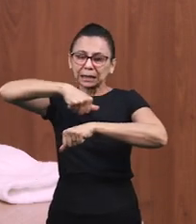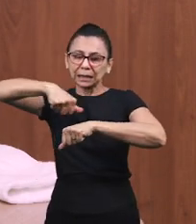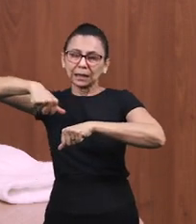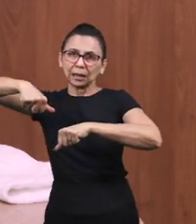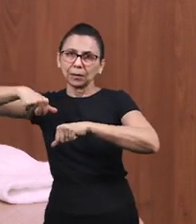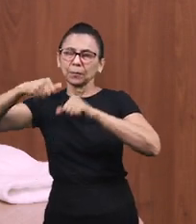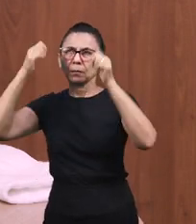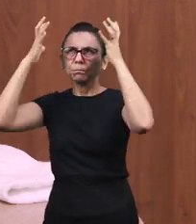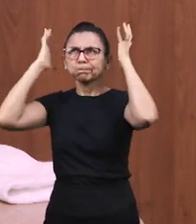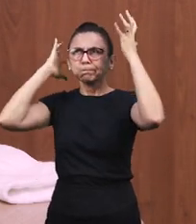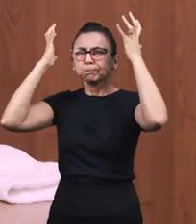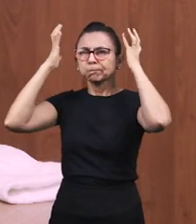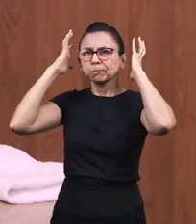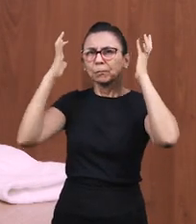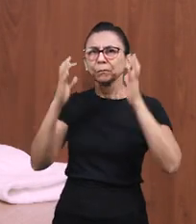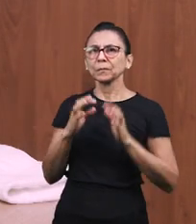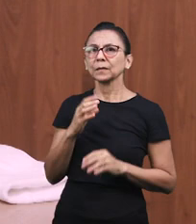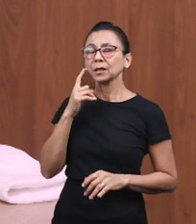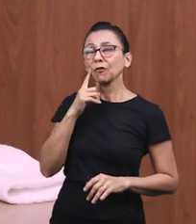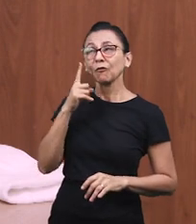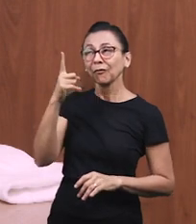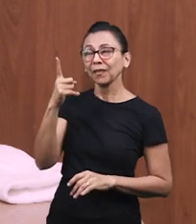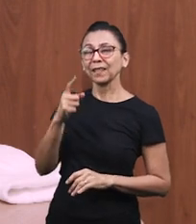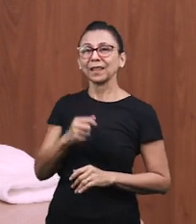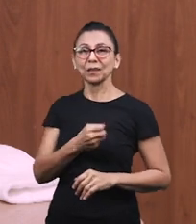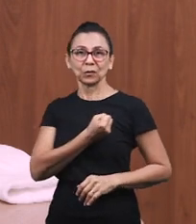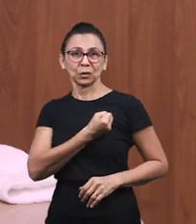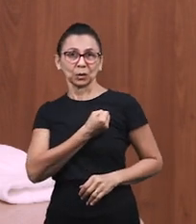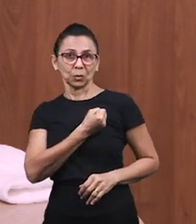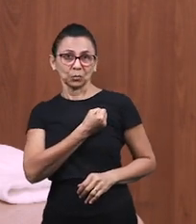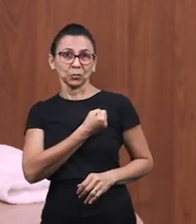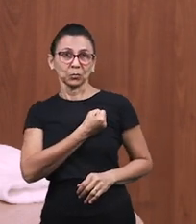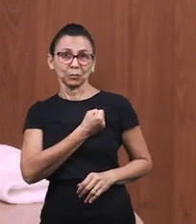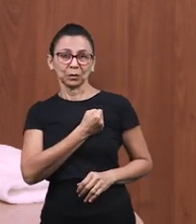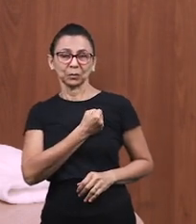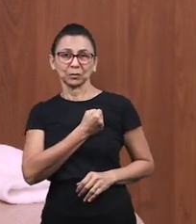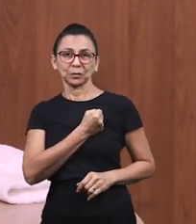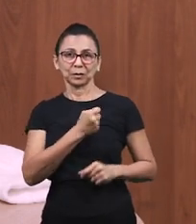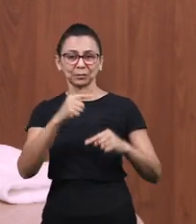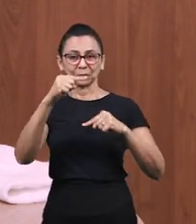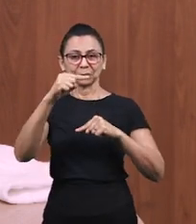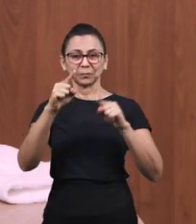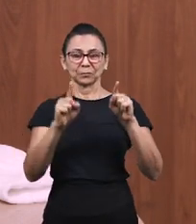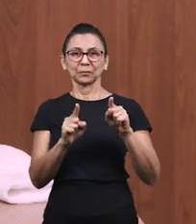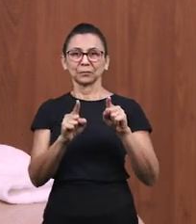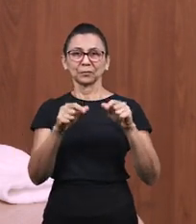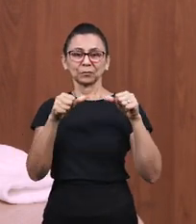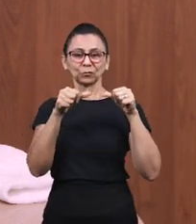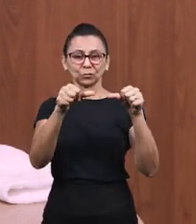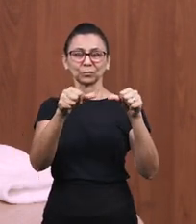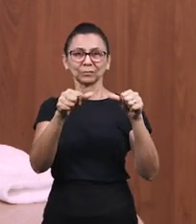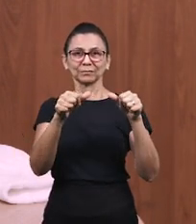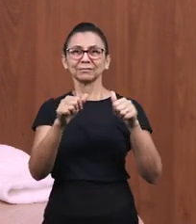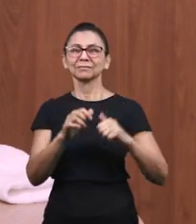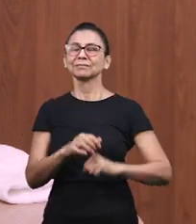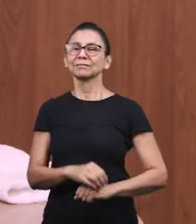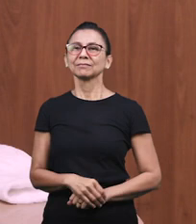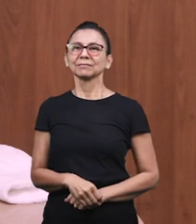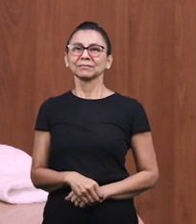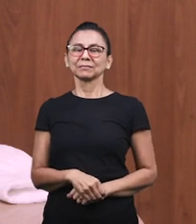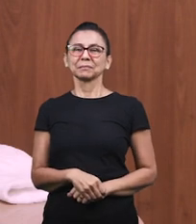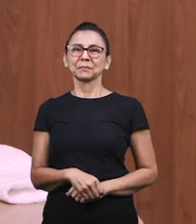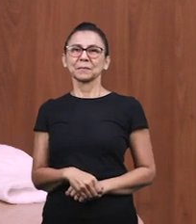desperdício e facilita a retirada e a identificação do produto. É só colar aqui, ó, de